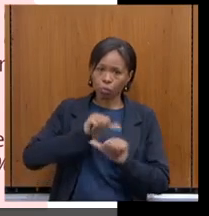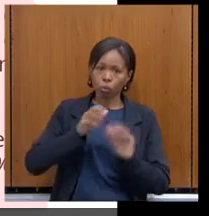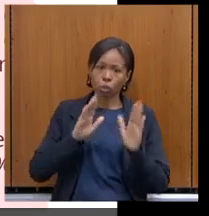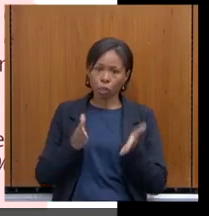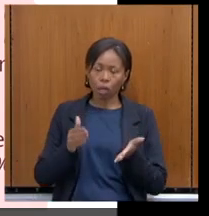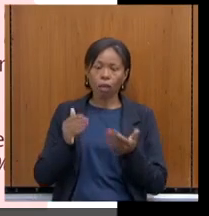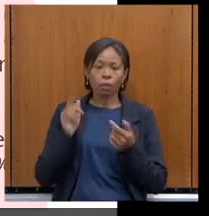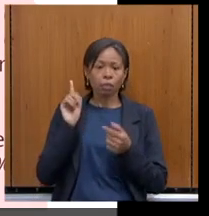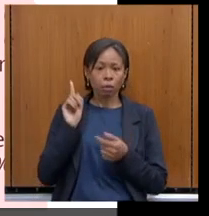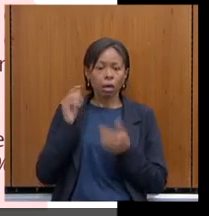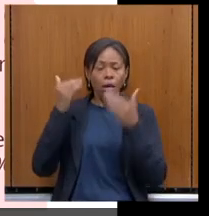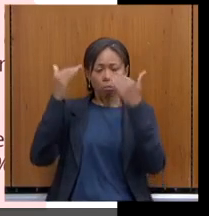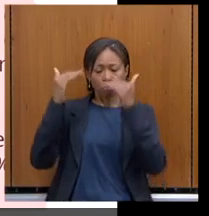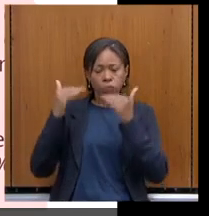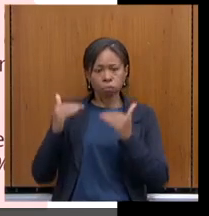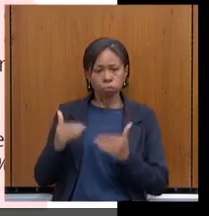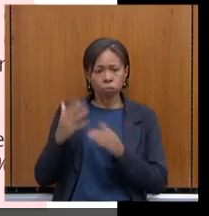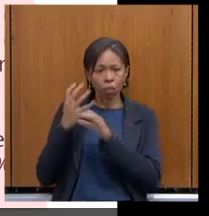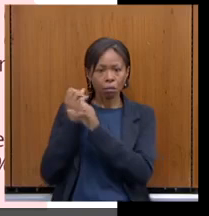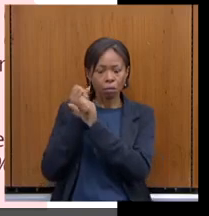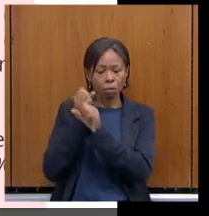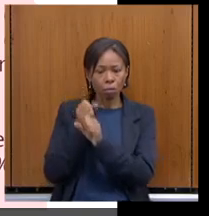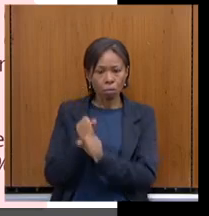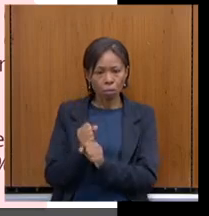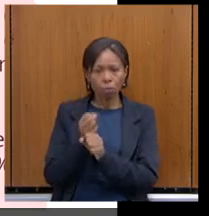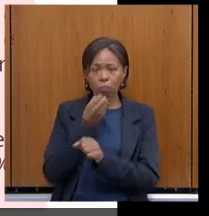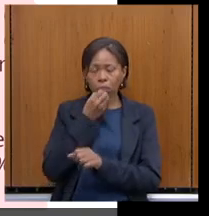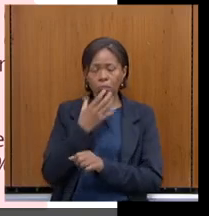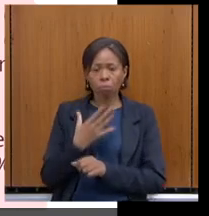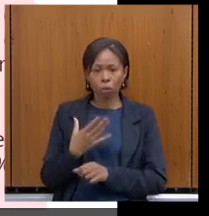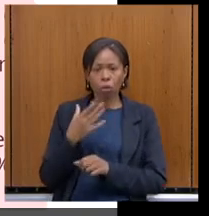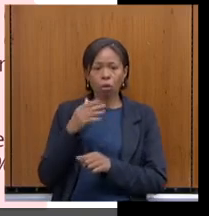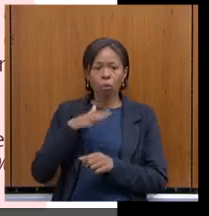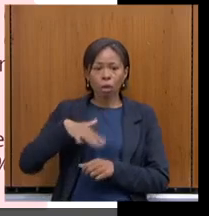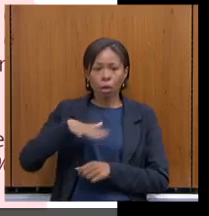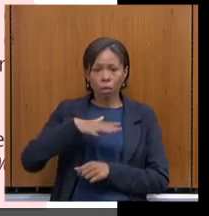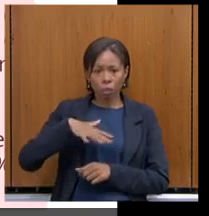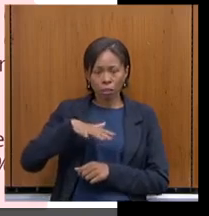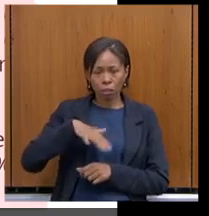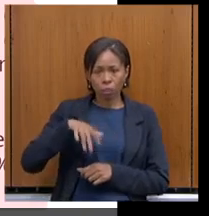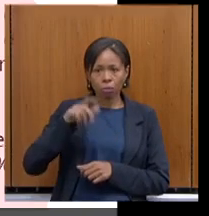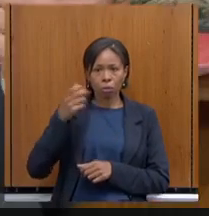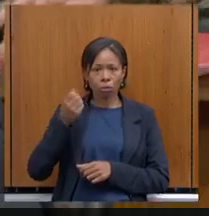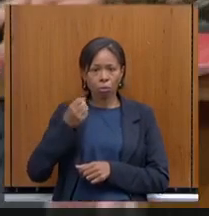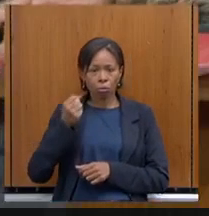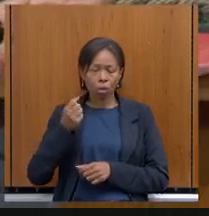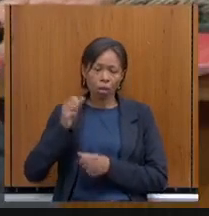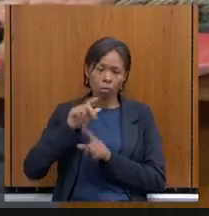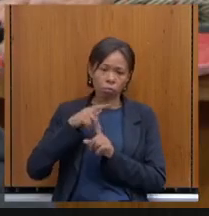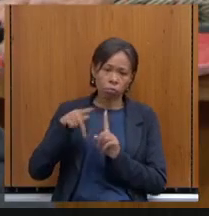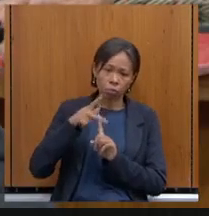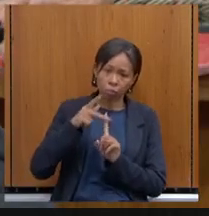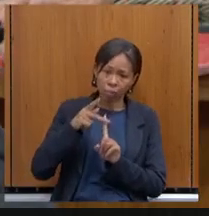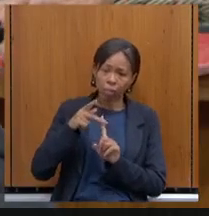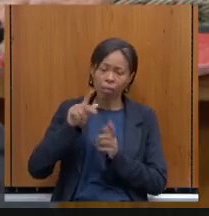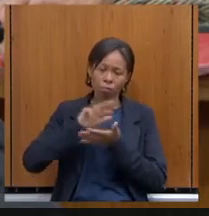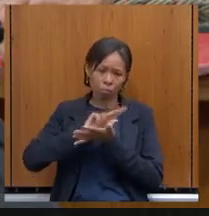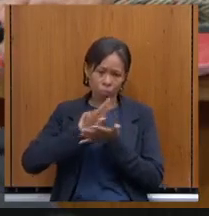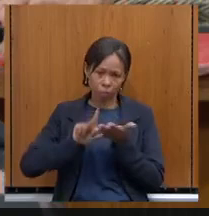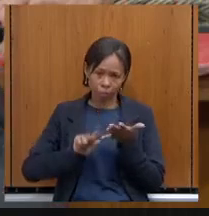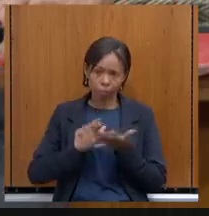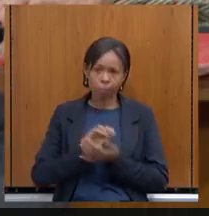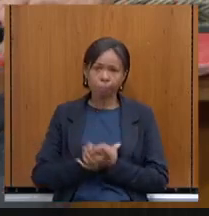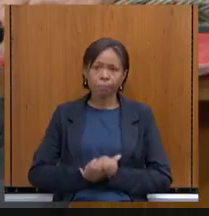e a gente vem buscando melhorá-la de forma a trazer mais recursos para o sistema previdenciário.